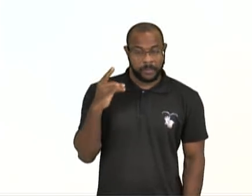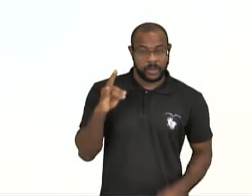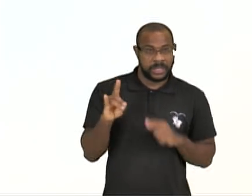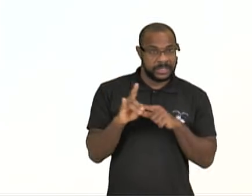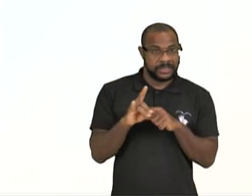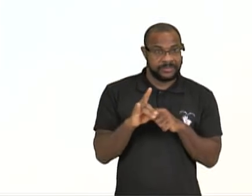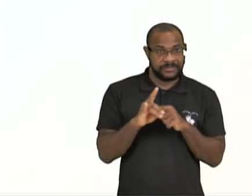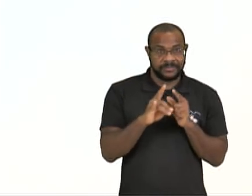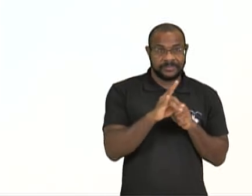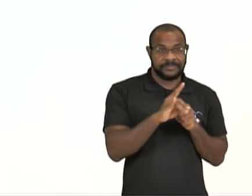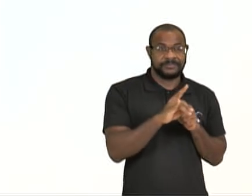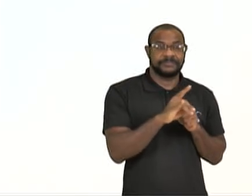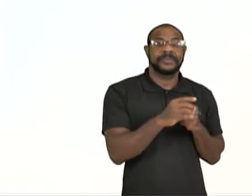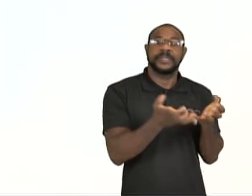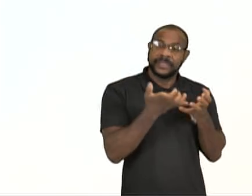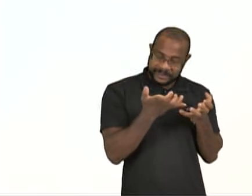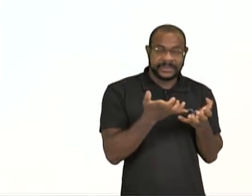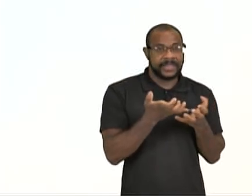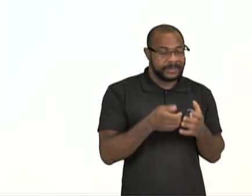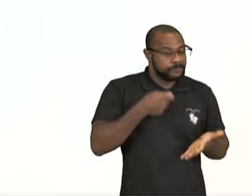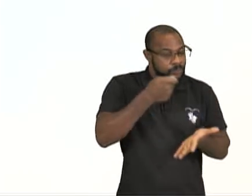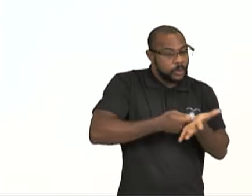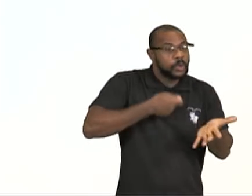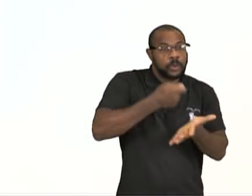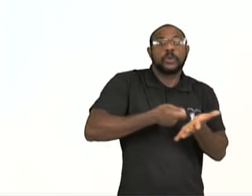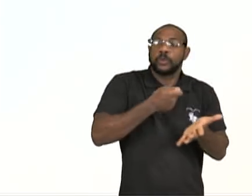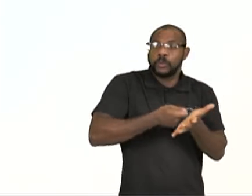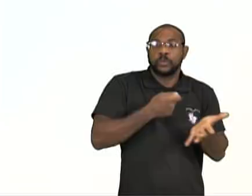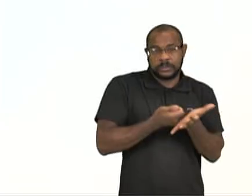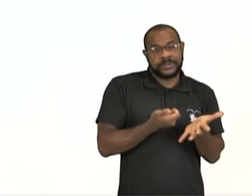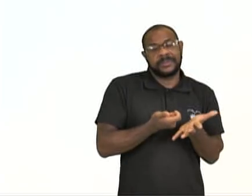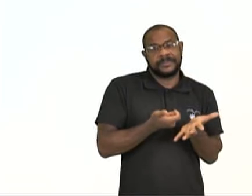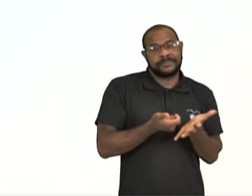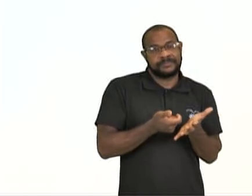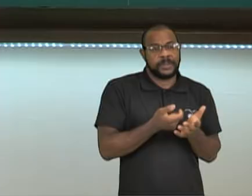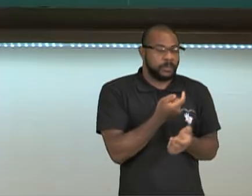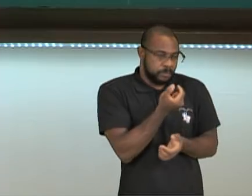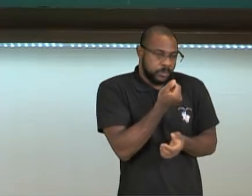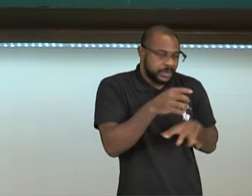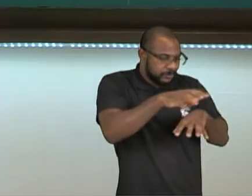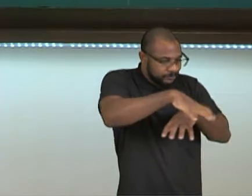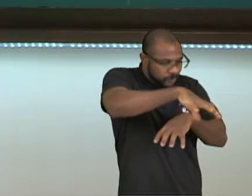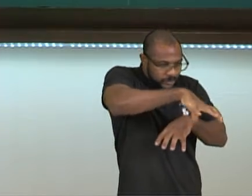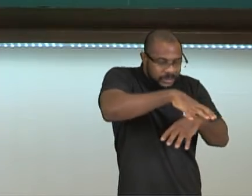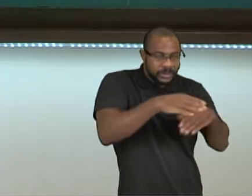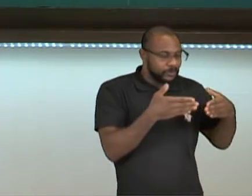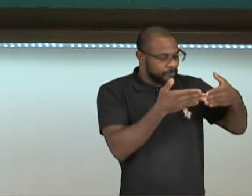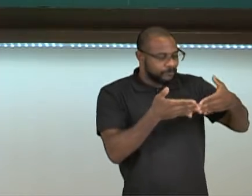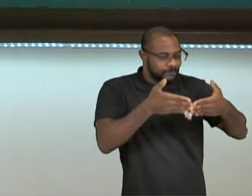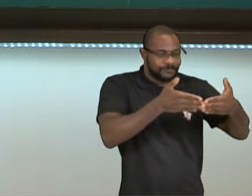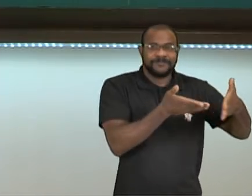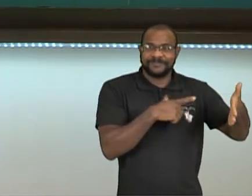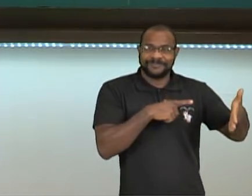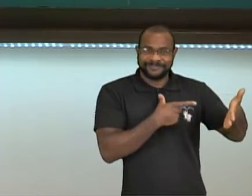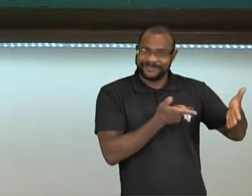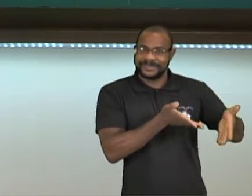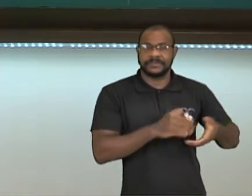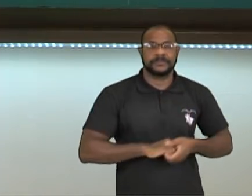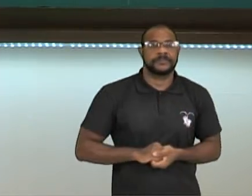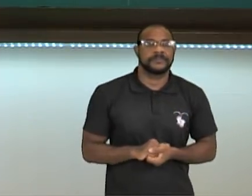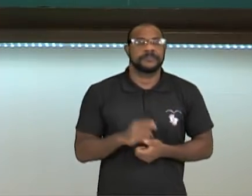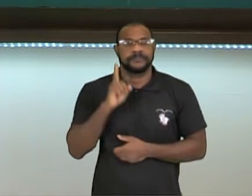ela revendica uma parte no porto do Chile. Tá bom? Esse era o acordo entre os países.